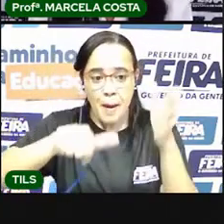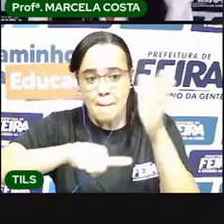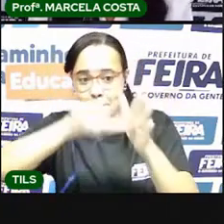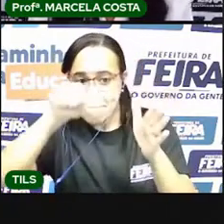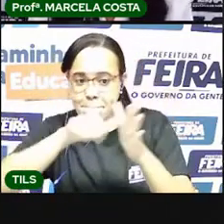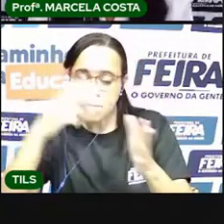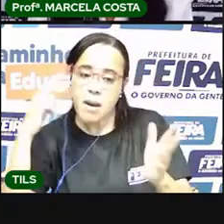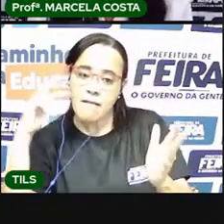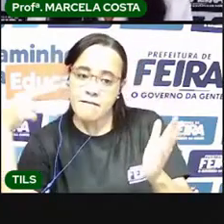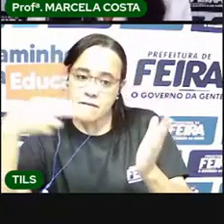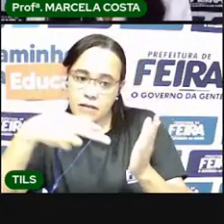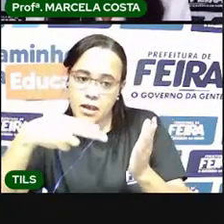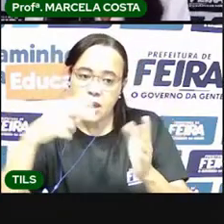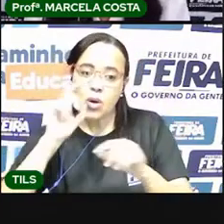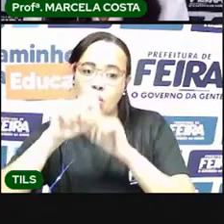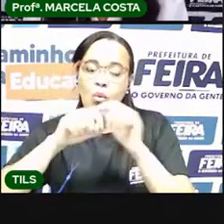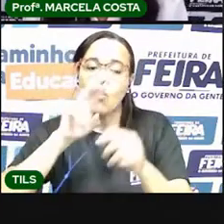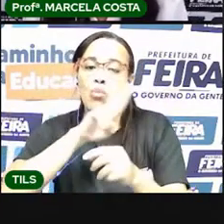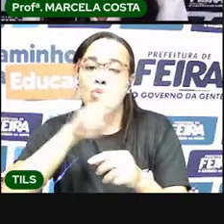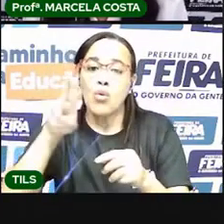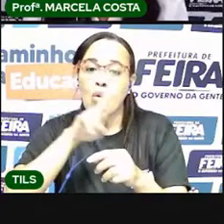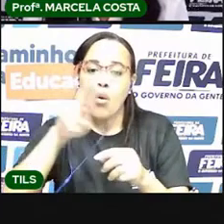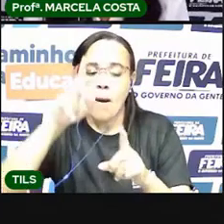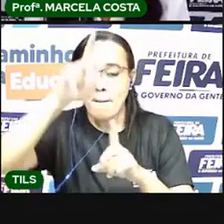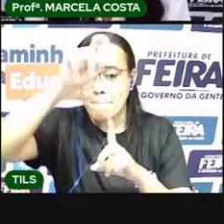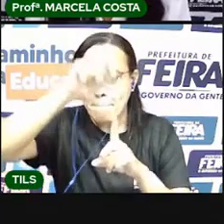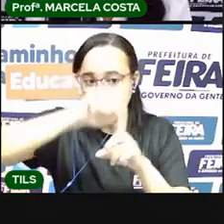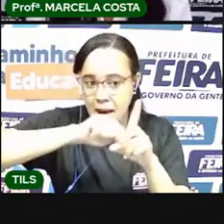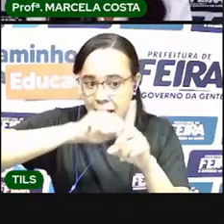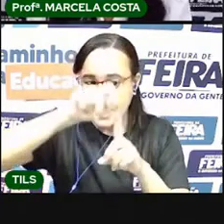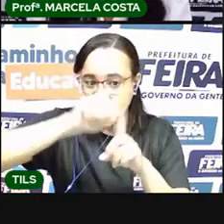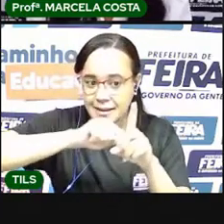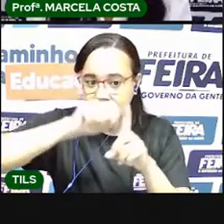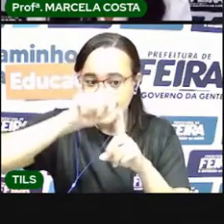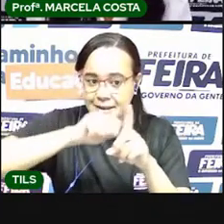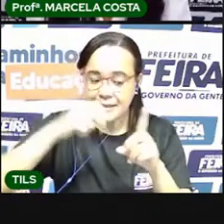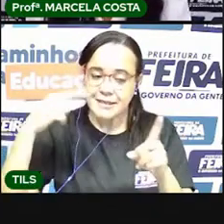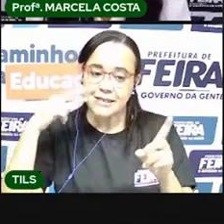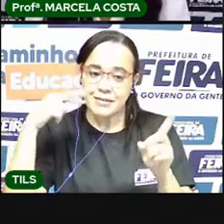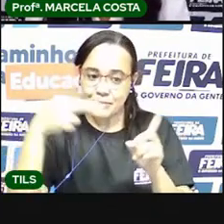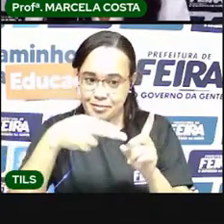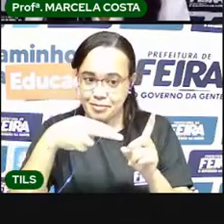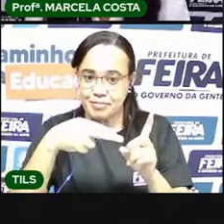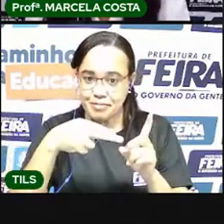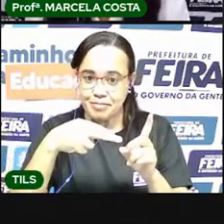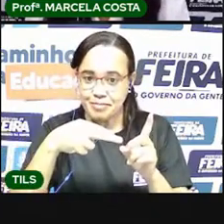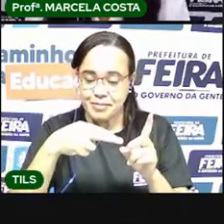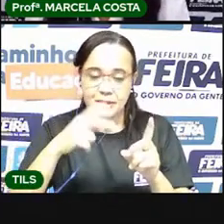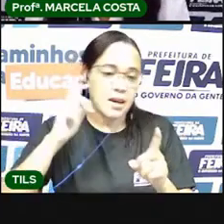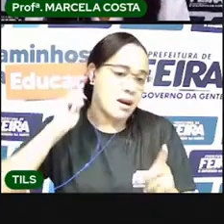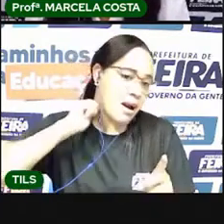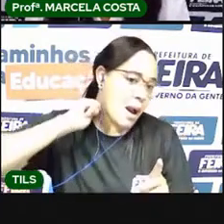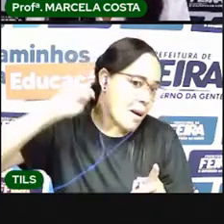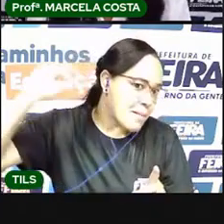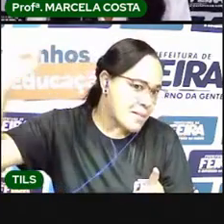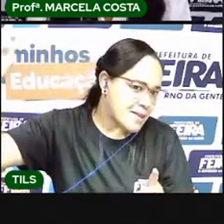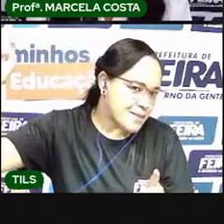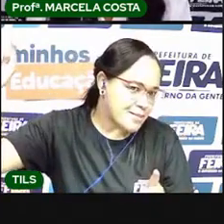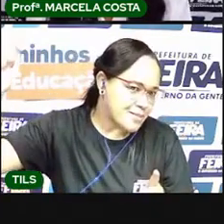observa é o nome do mês que a gente tá procurando Olha, esse mês aqui é o mês de abril